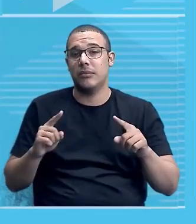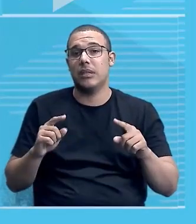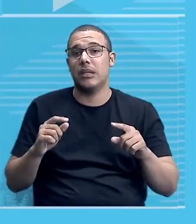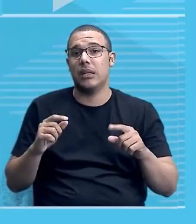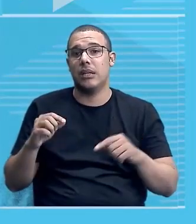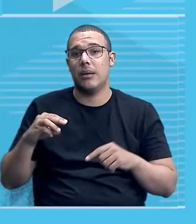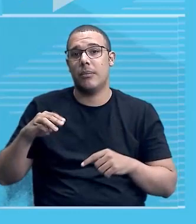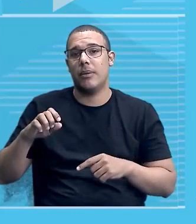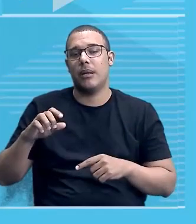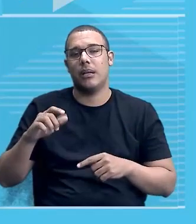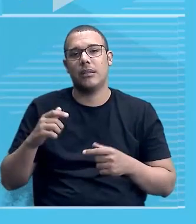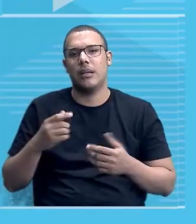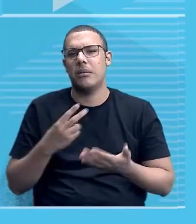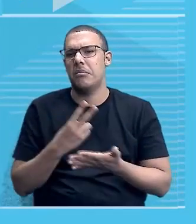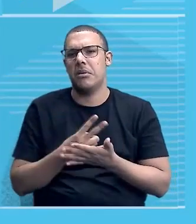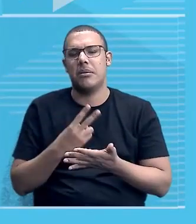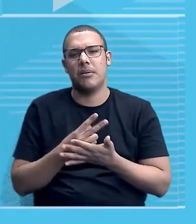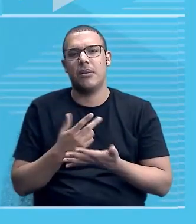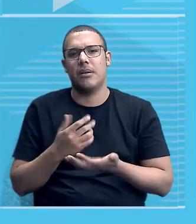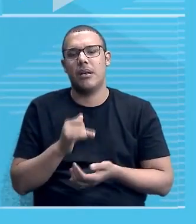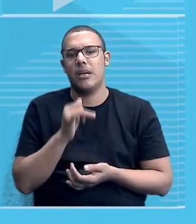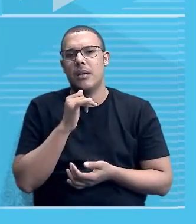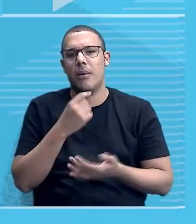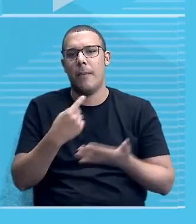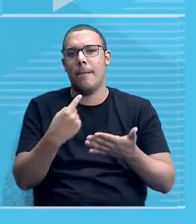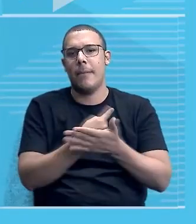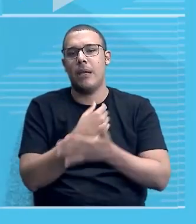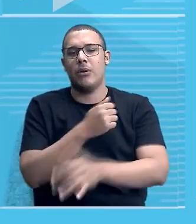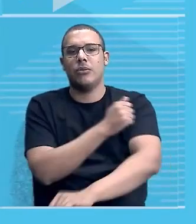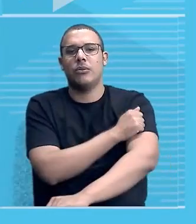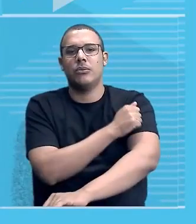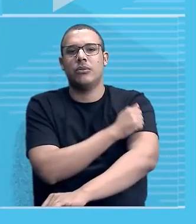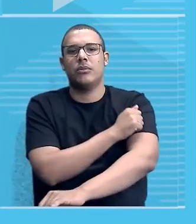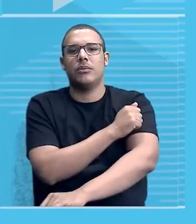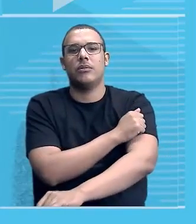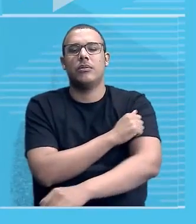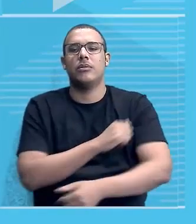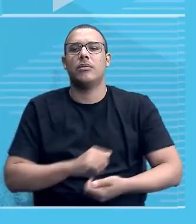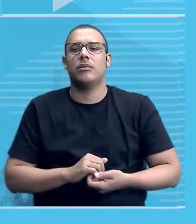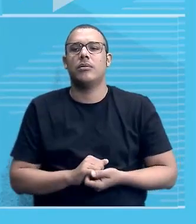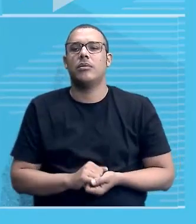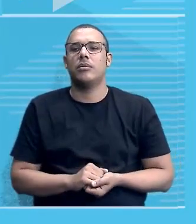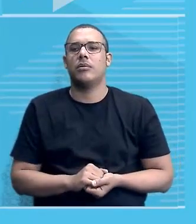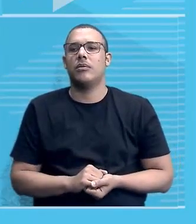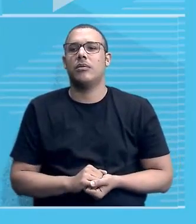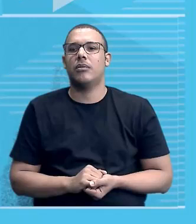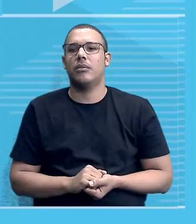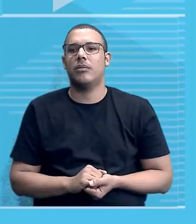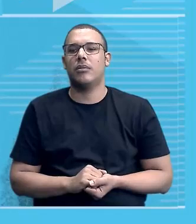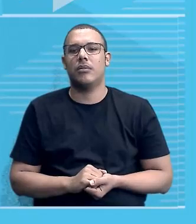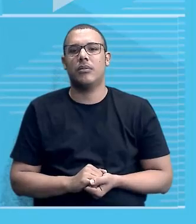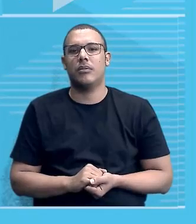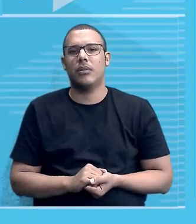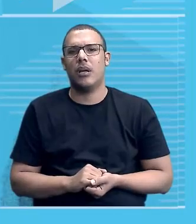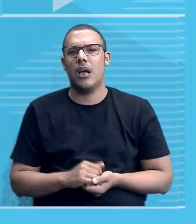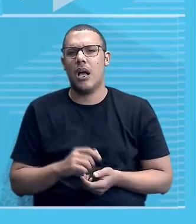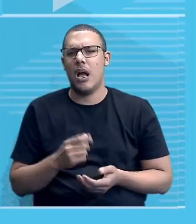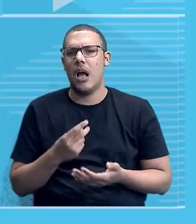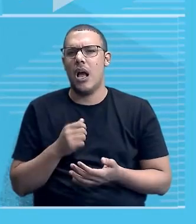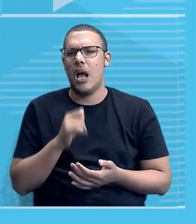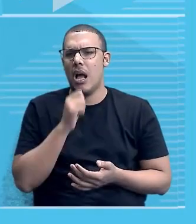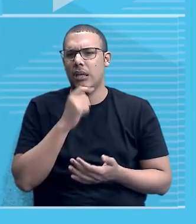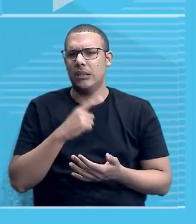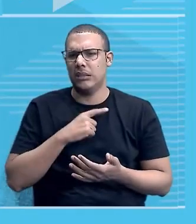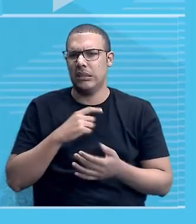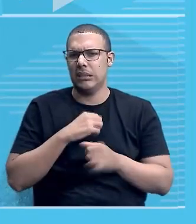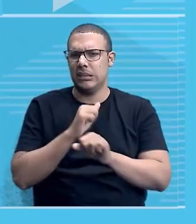acham que tem que ser ele mesmo. Olha aqui a pergunta do nosso bate-papo. Nosso amigo pergunta, é, ainda, existe esse tipo de escravidão?